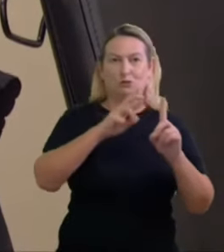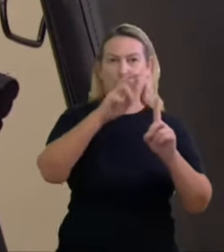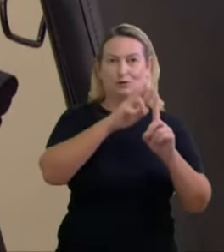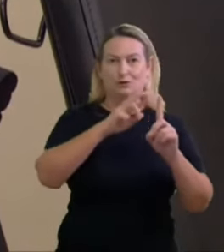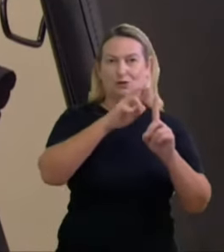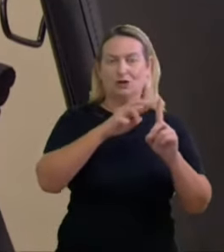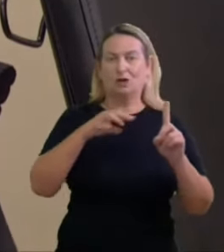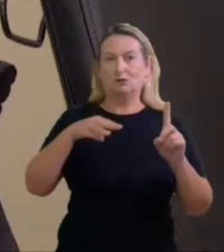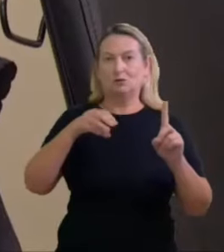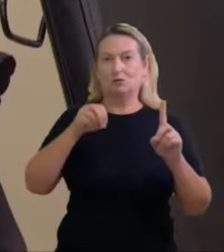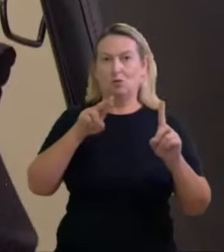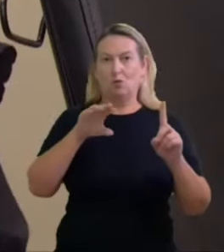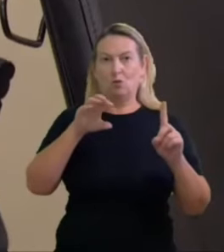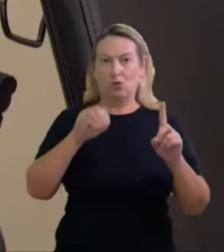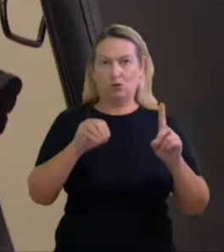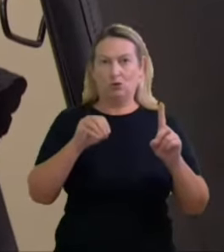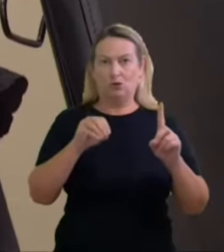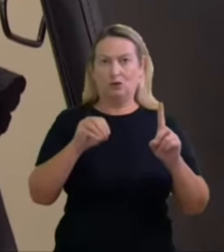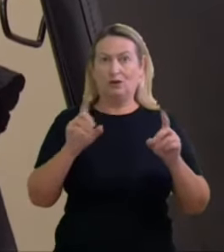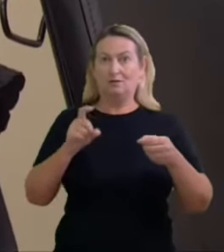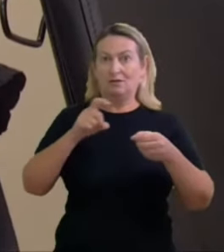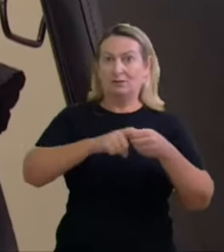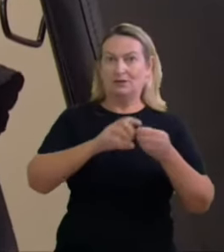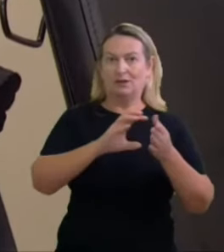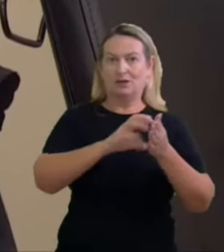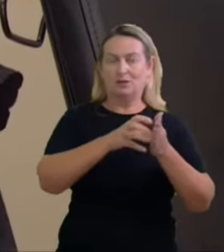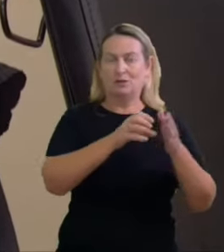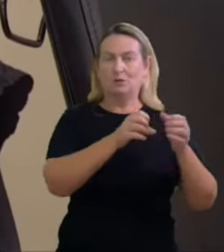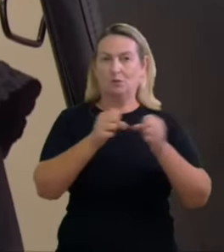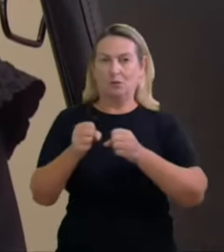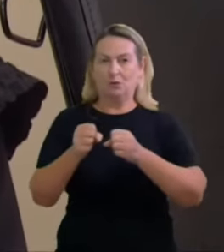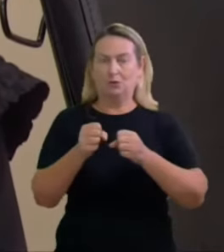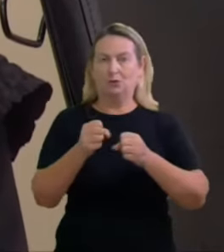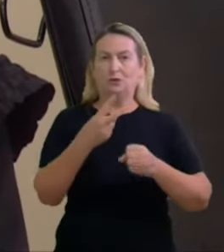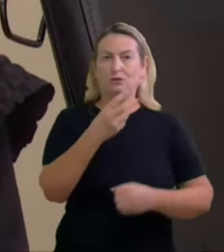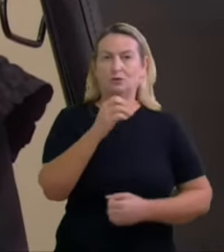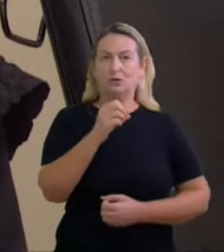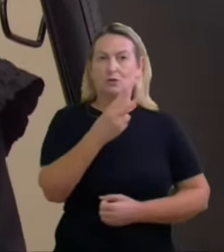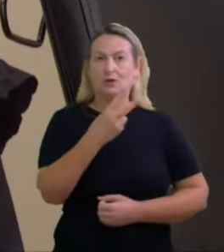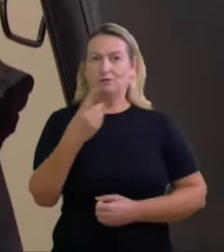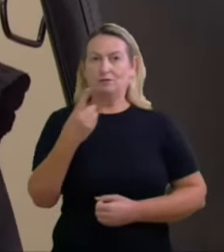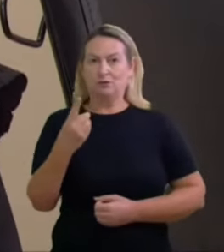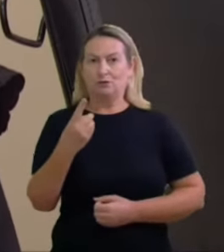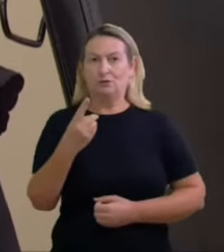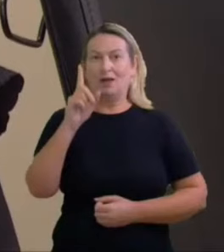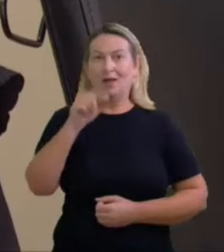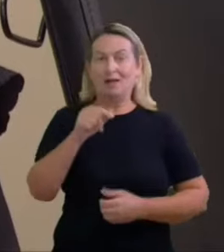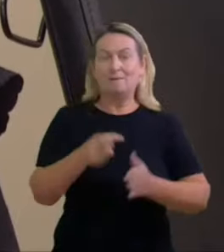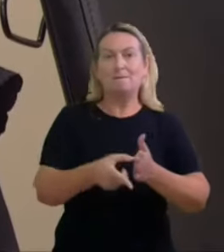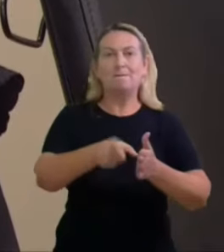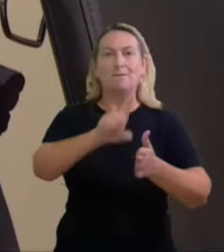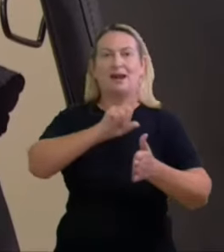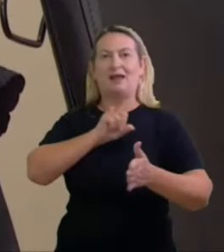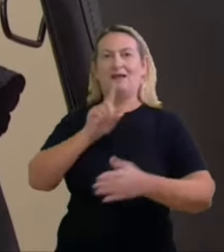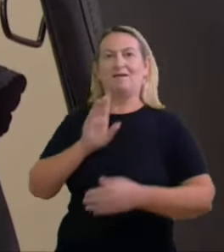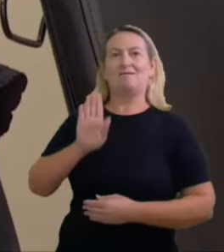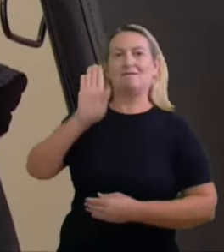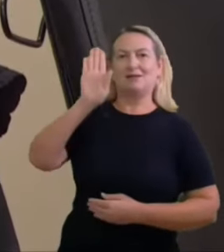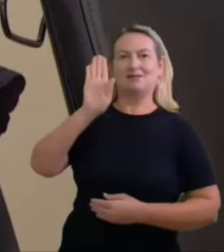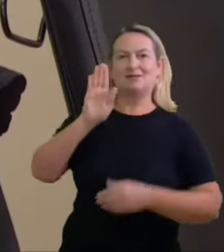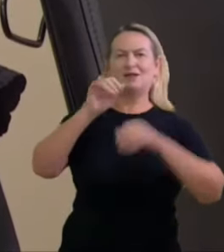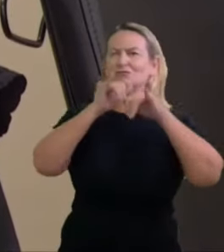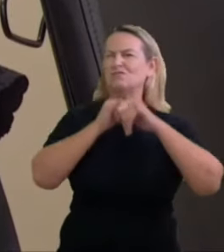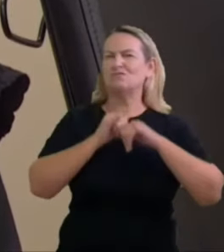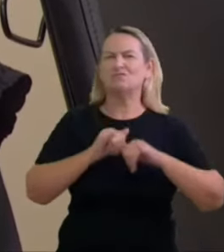Moro ao Podemos no ano de 2021 que foi uma pré-candidatura que foi o lançamento